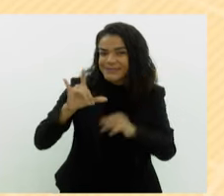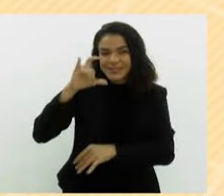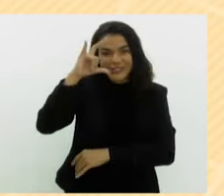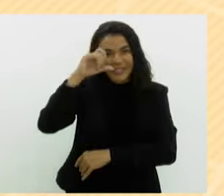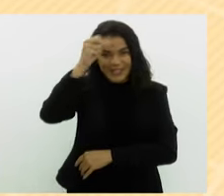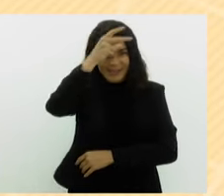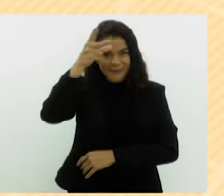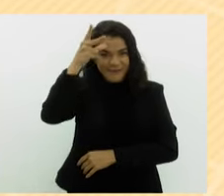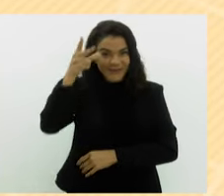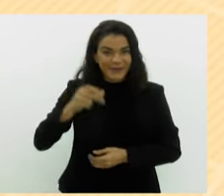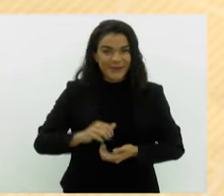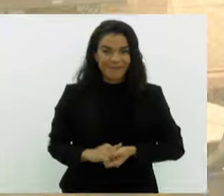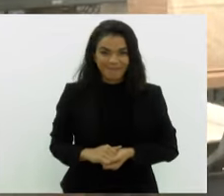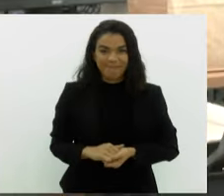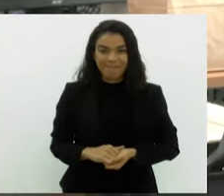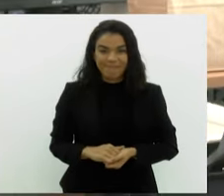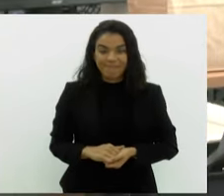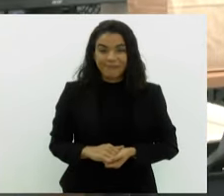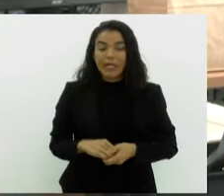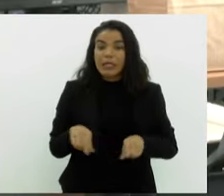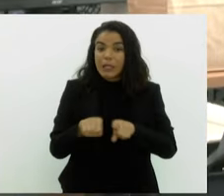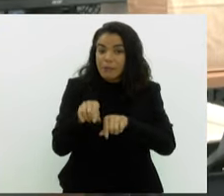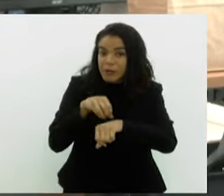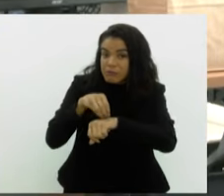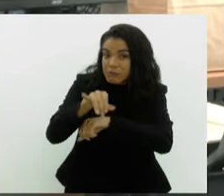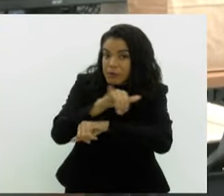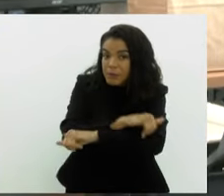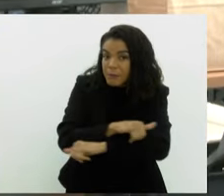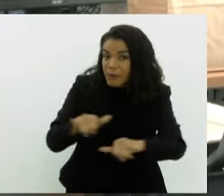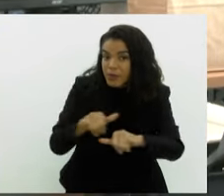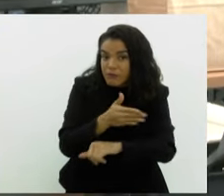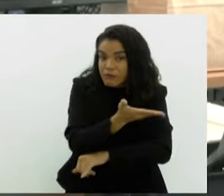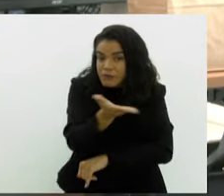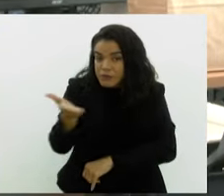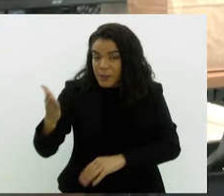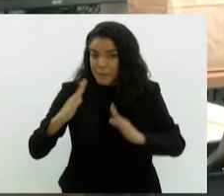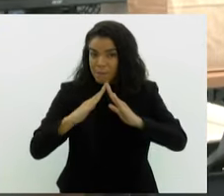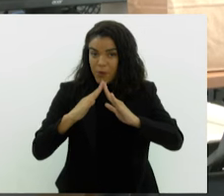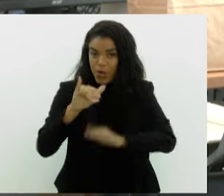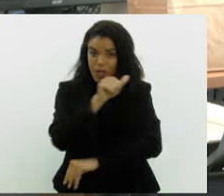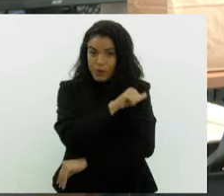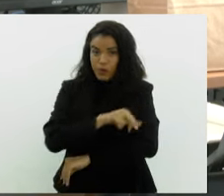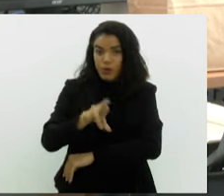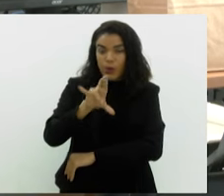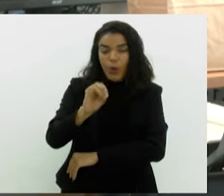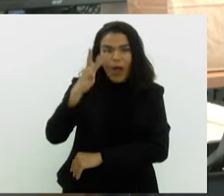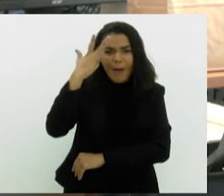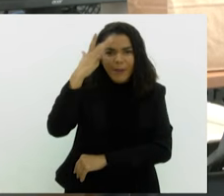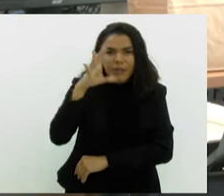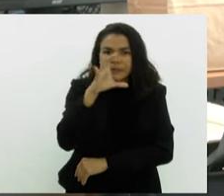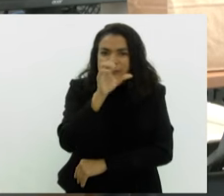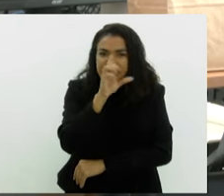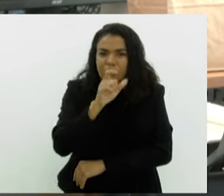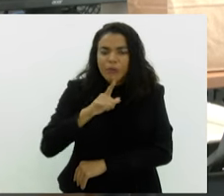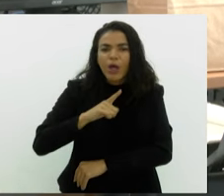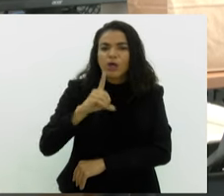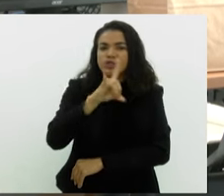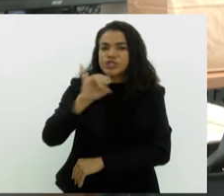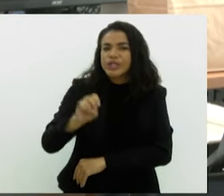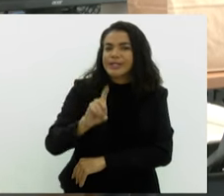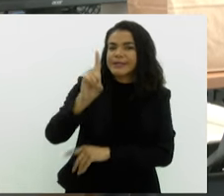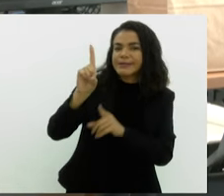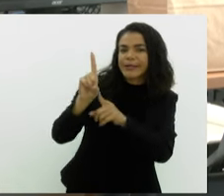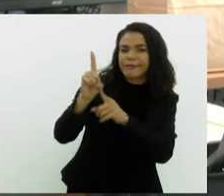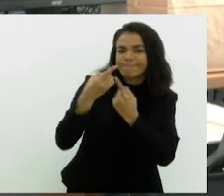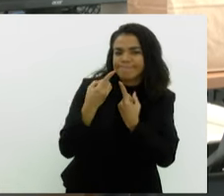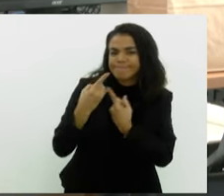Prefeitura. E um lembrete importante agora para você que mora aqui na cidade do Rio. Amanhã, sábado, é o dia D contra